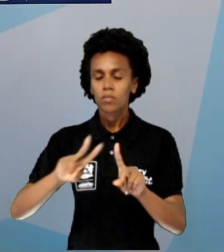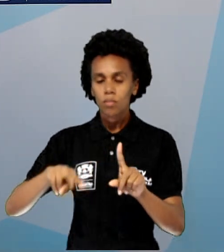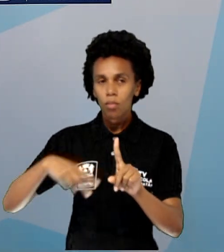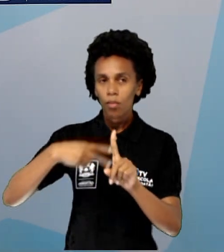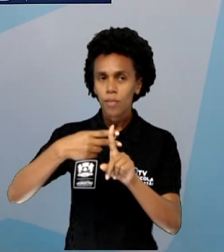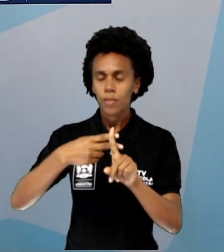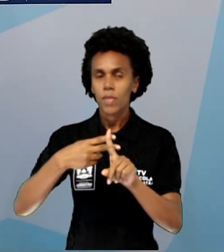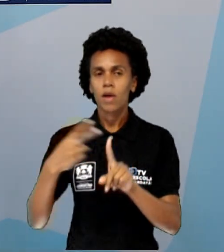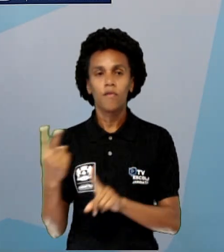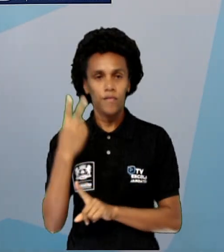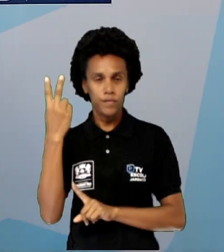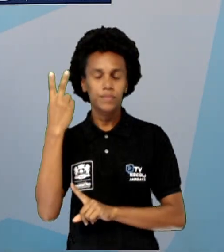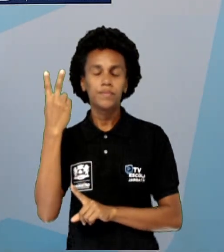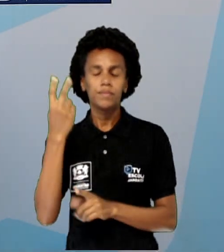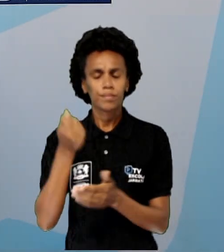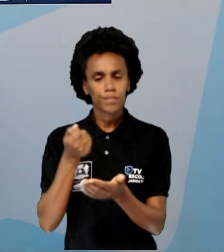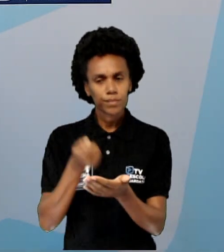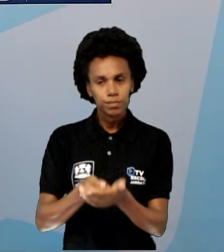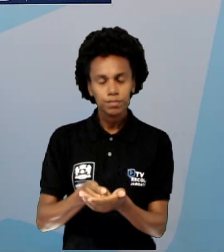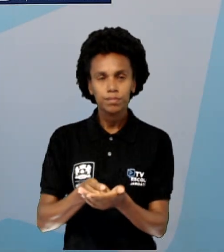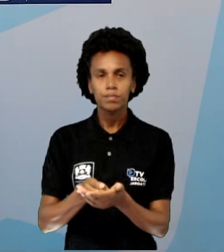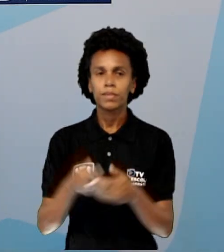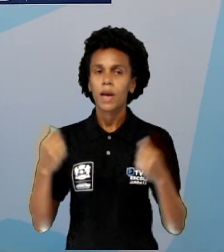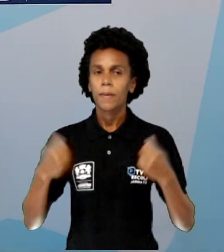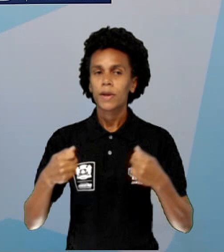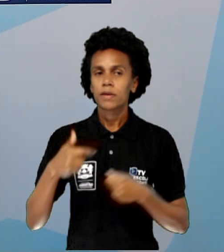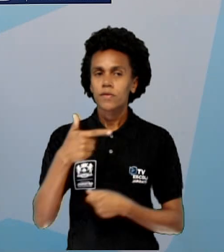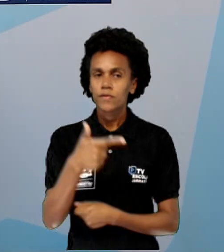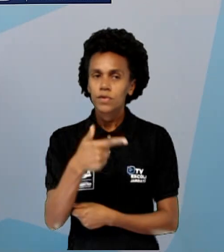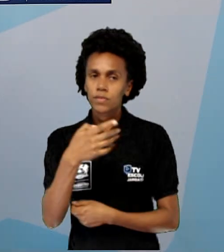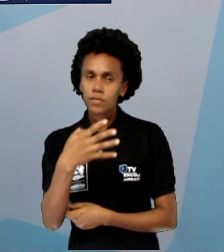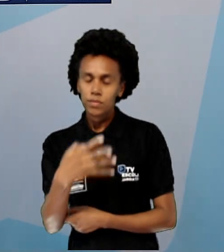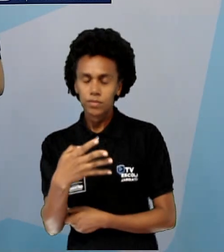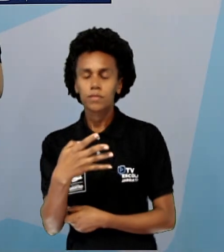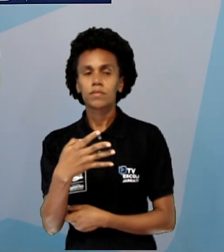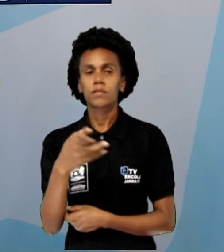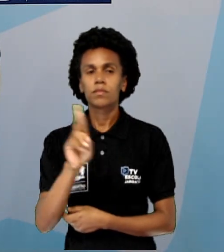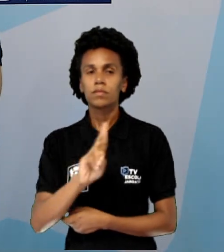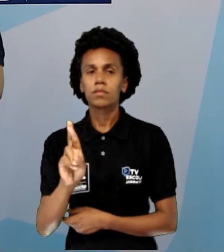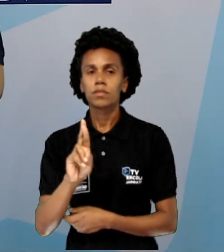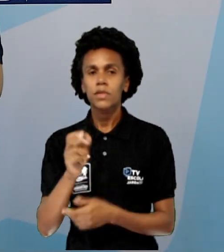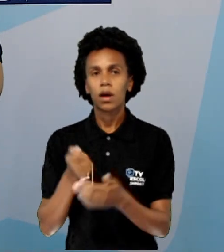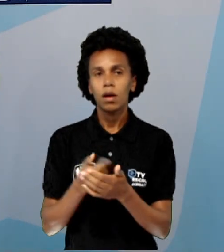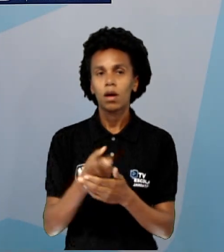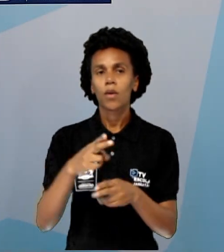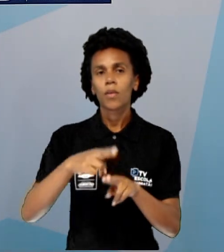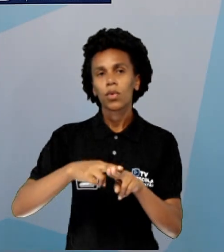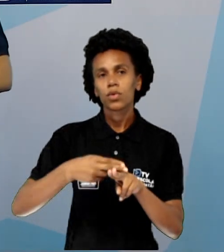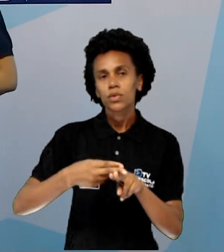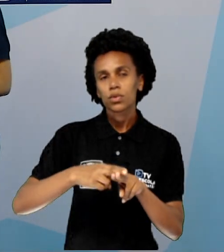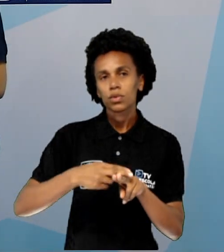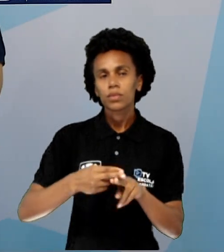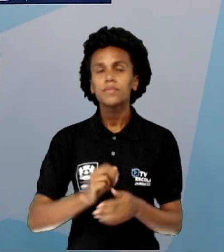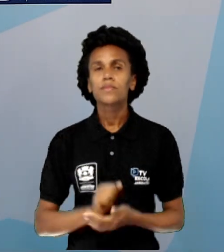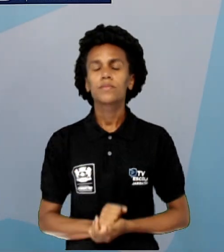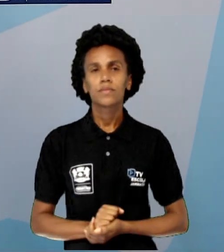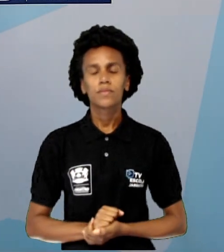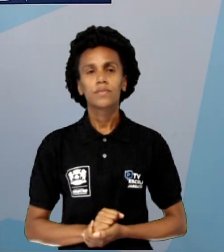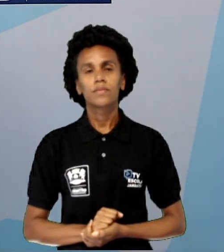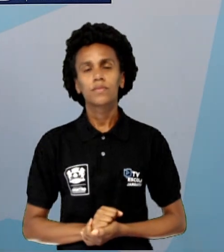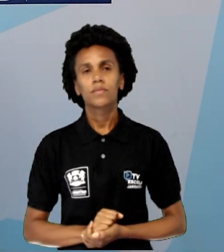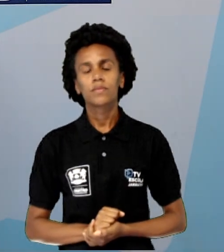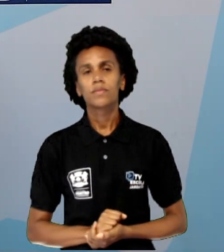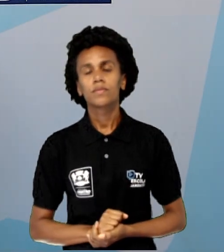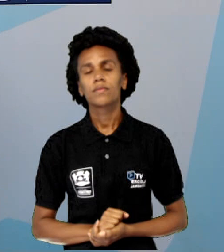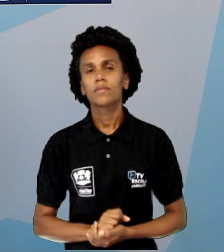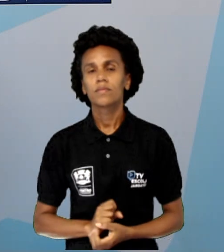certo? Então, a gente vai precisar de vinte e quatro reais para poder fazer a compra desse chocolate aí. Vamos dar uma olhadinha na ideia